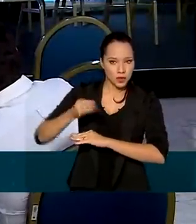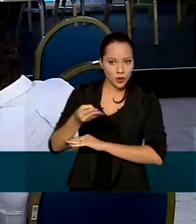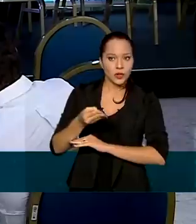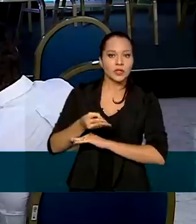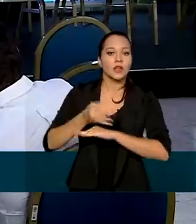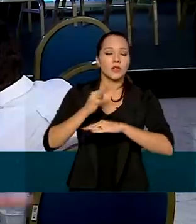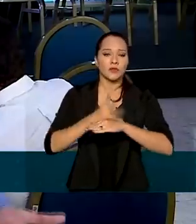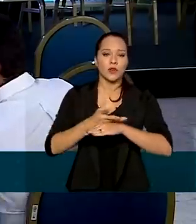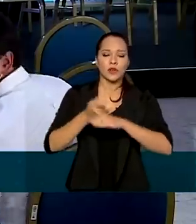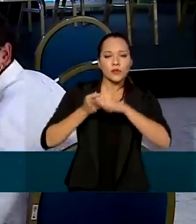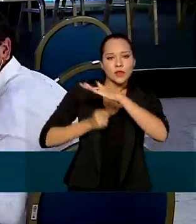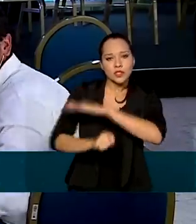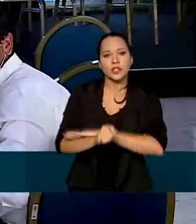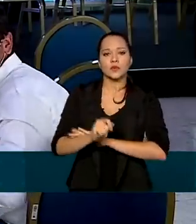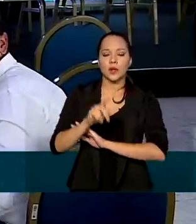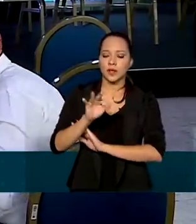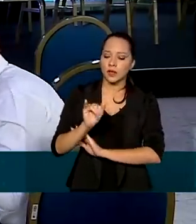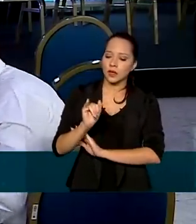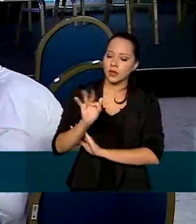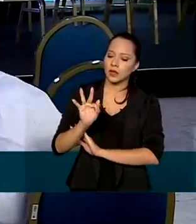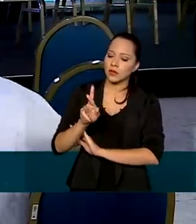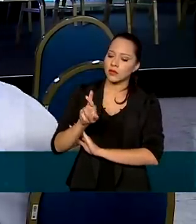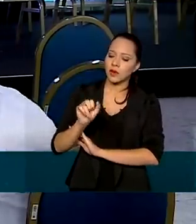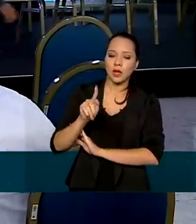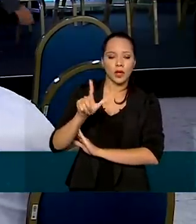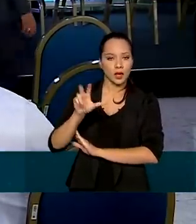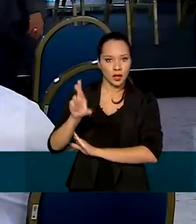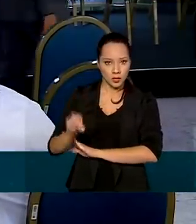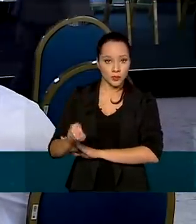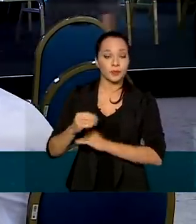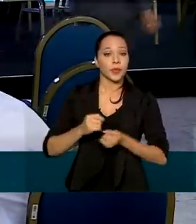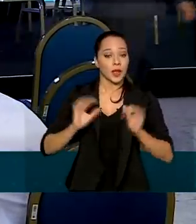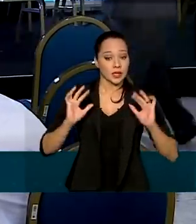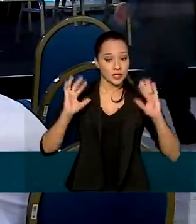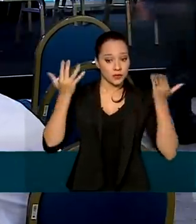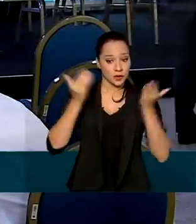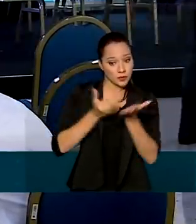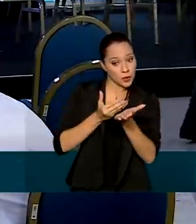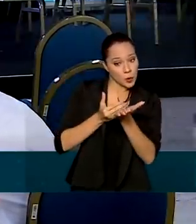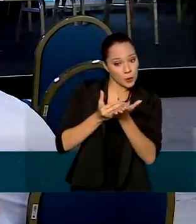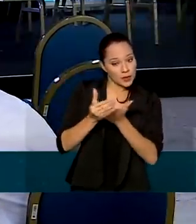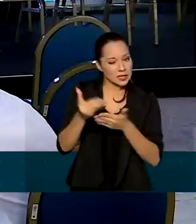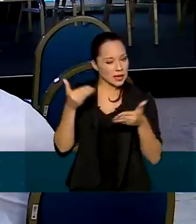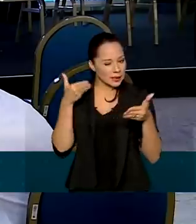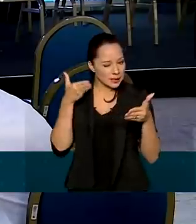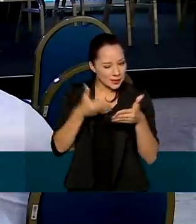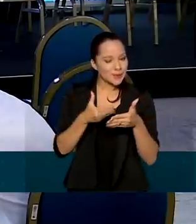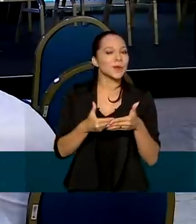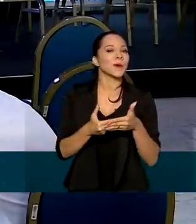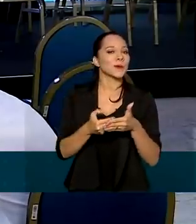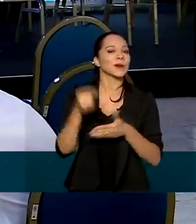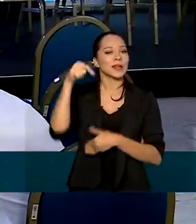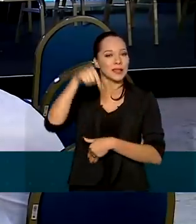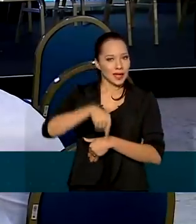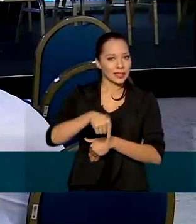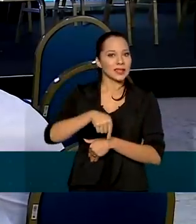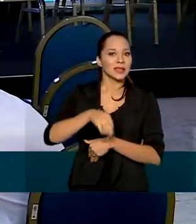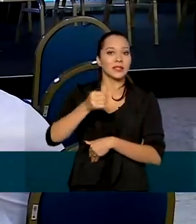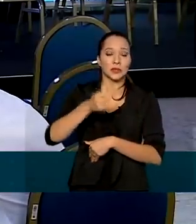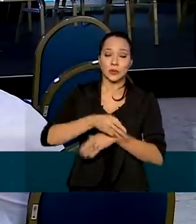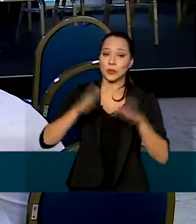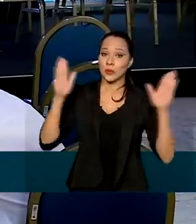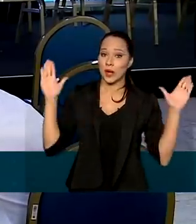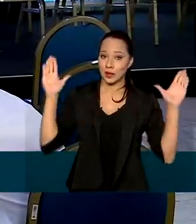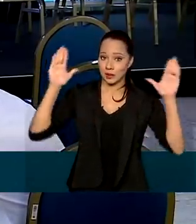pela Infraero, que administra os aeroportos. O evento vai começar daqui a pouco, aqui dentro do